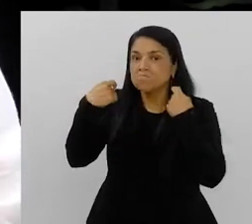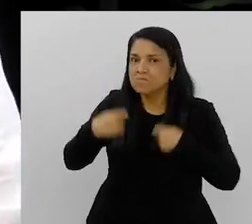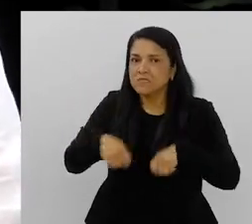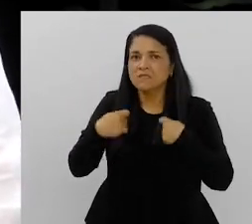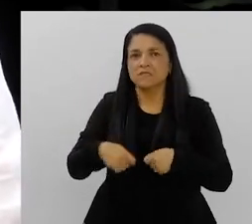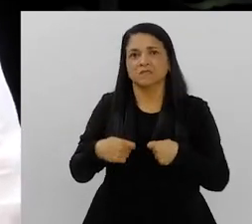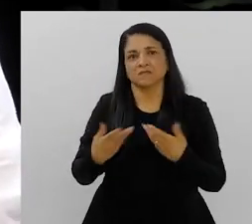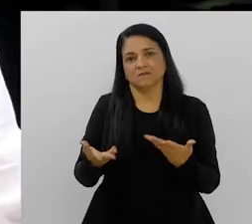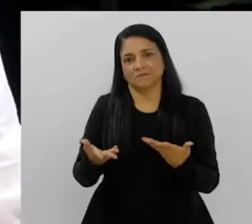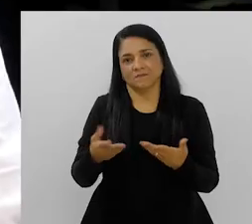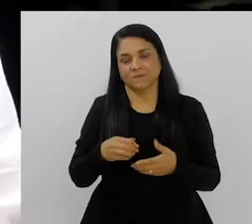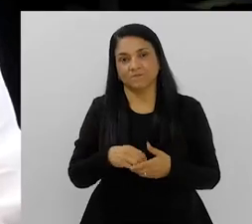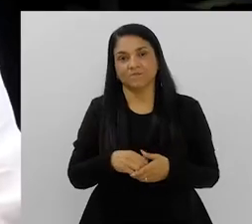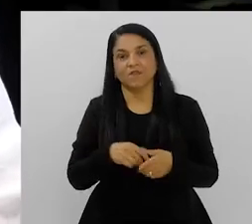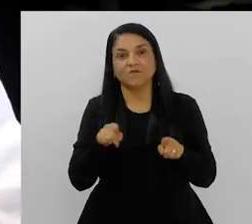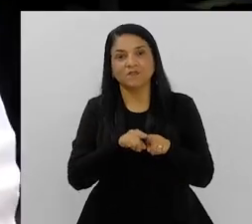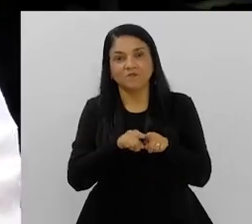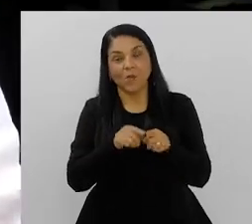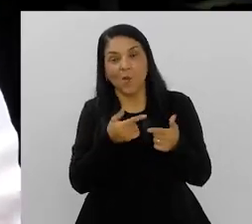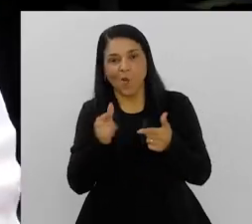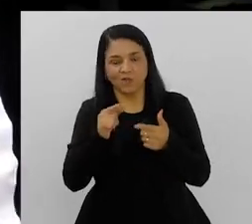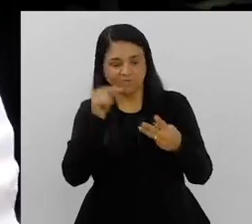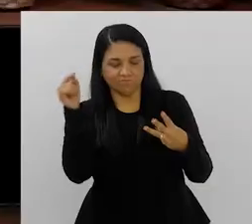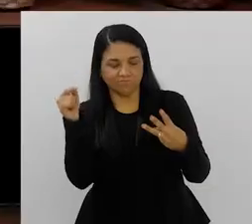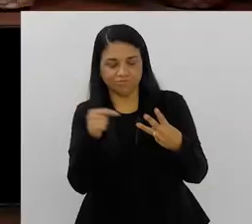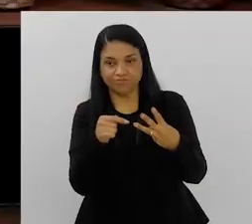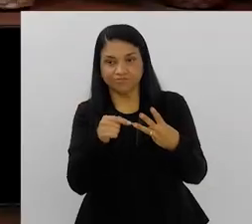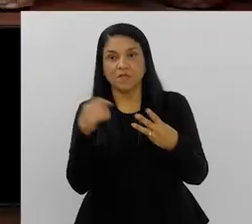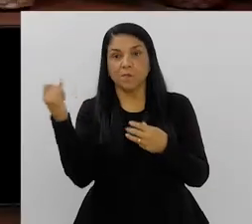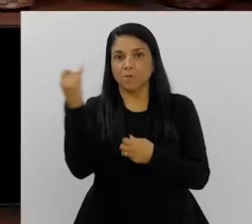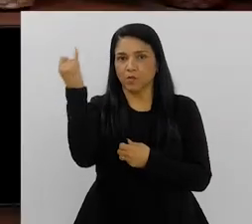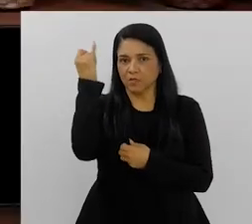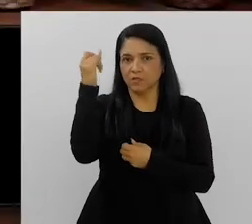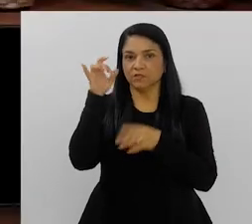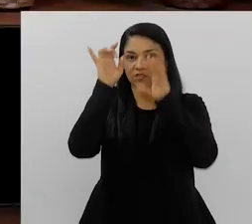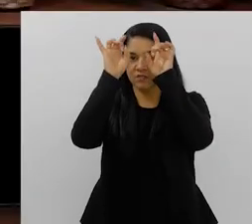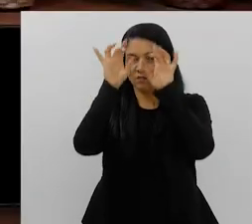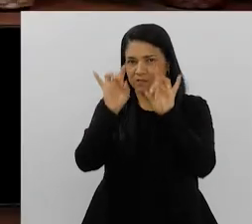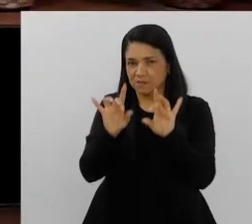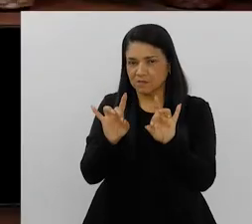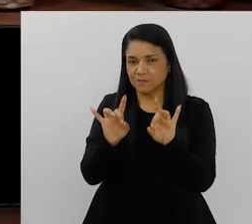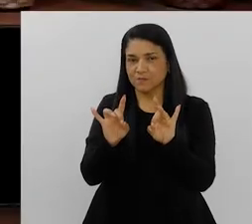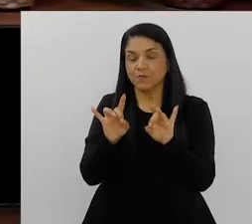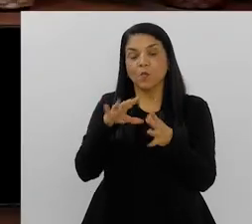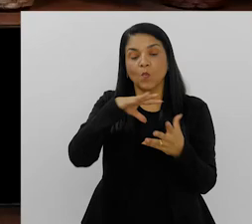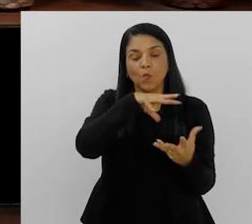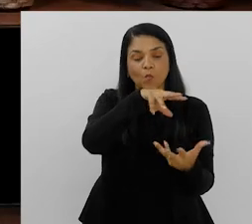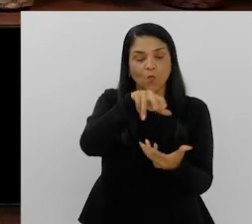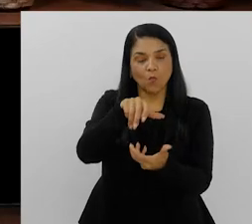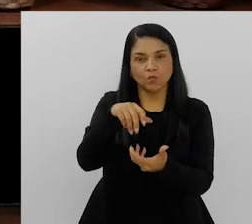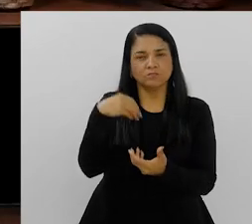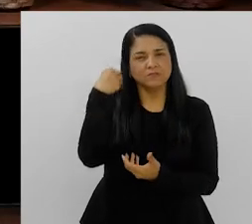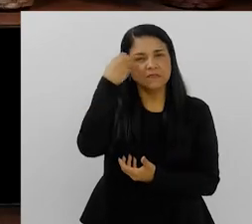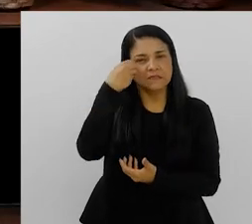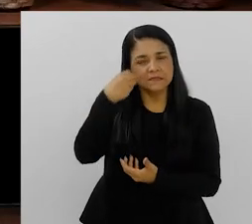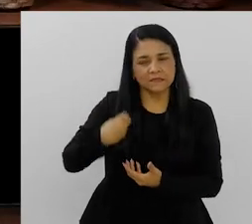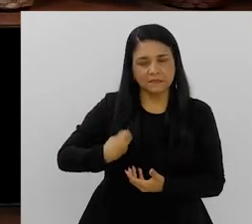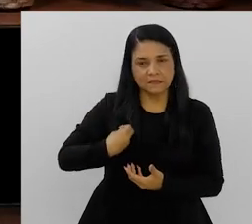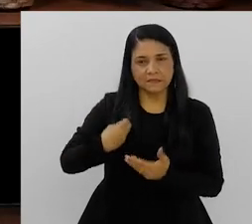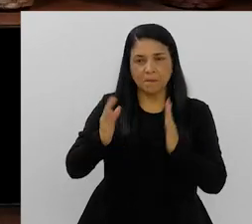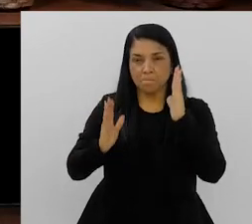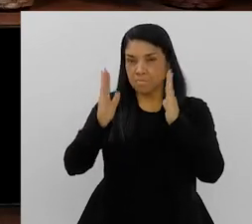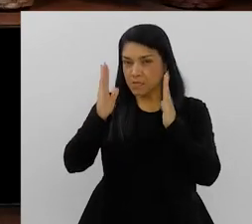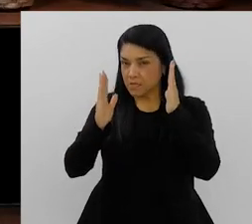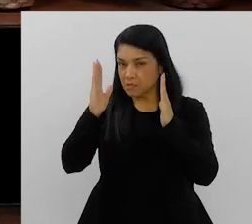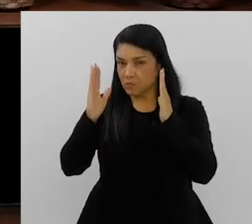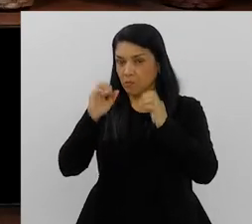base nessa escuta. Ela é uma necessidade. Bom, e aí, assim, eu vou trazer aqui uma outra questão que é muito importante, especialmente o que